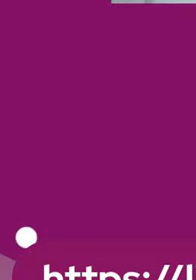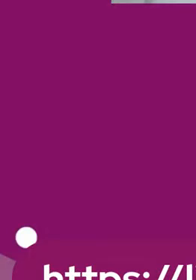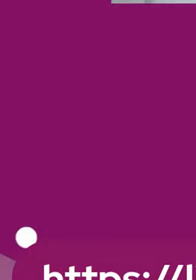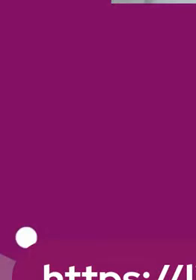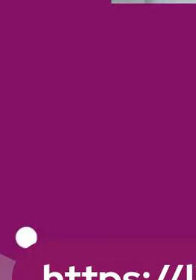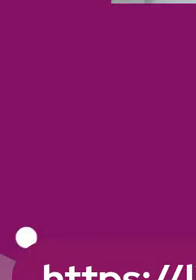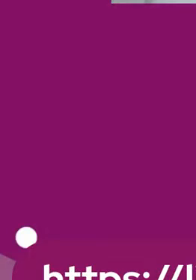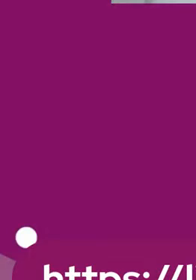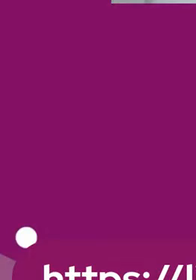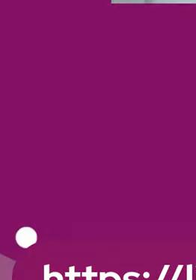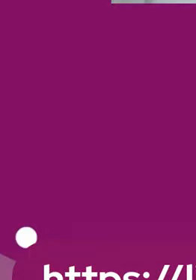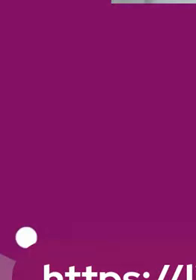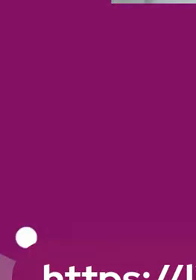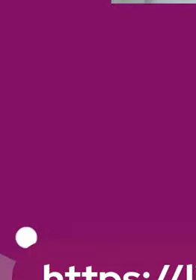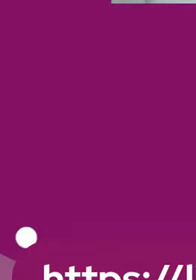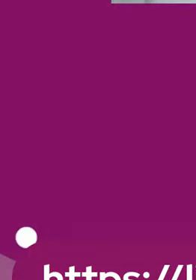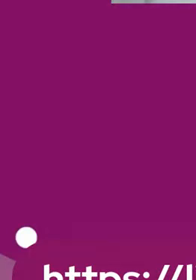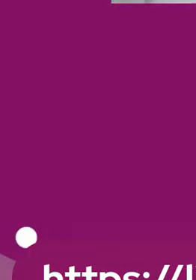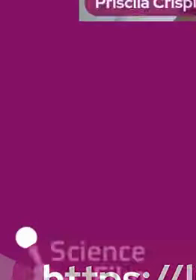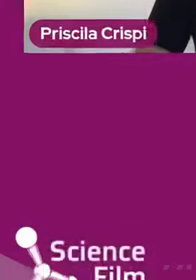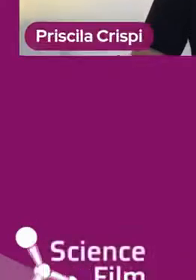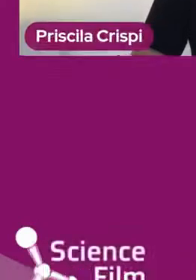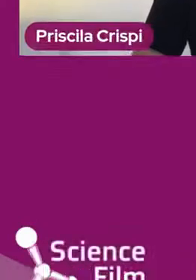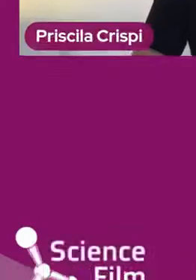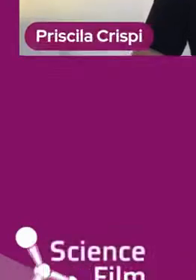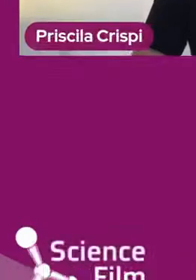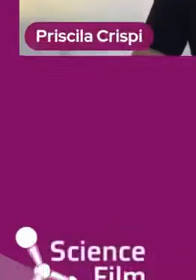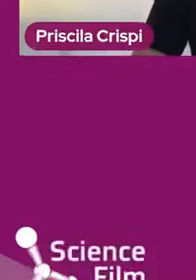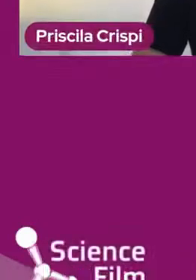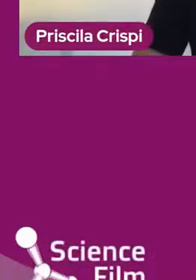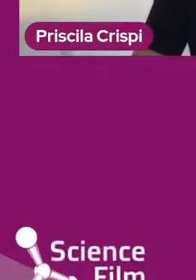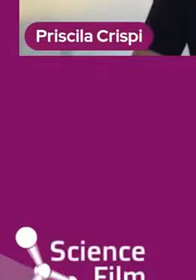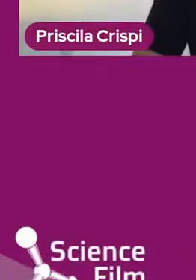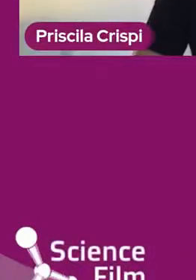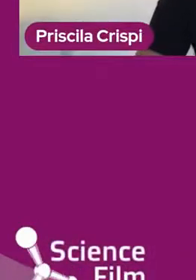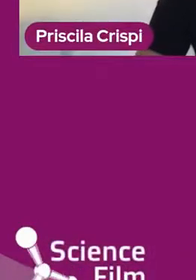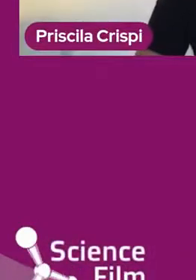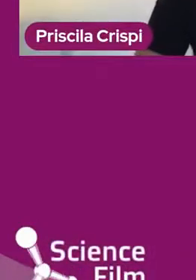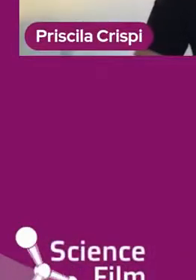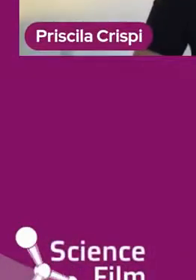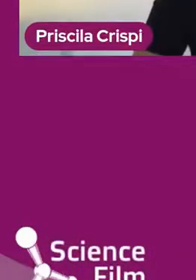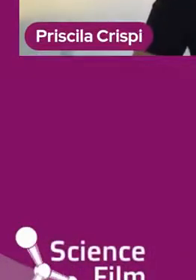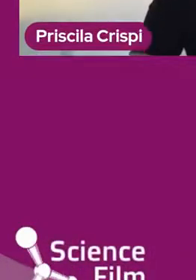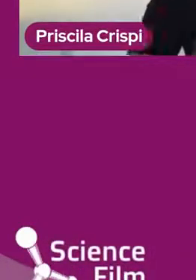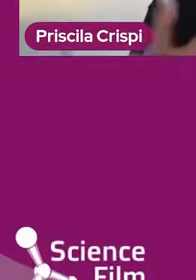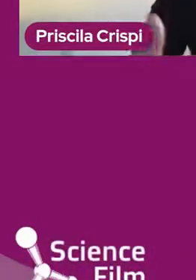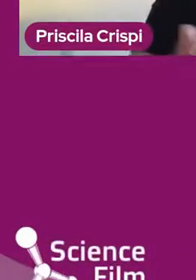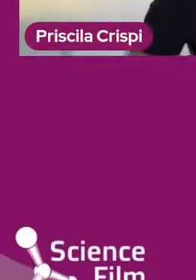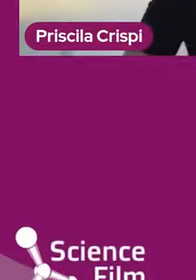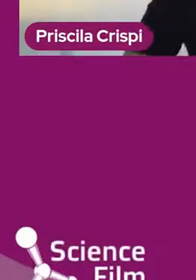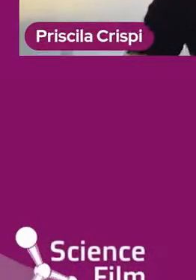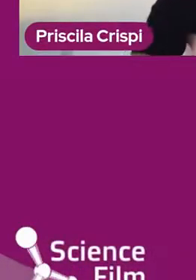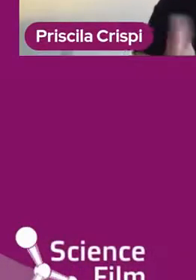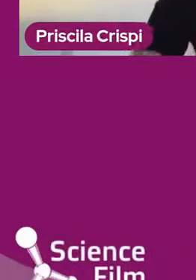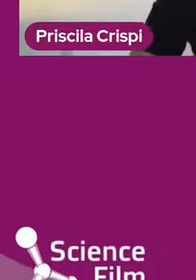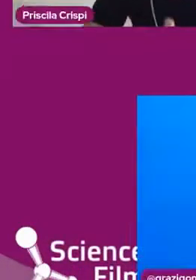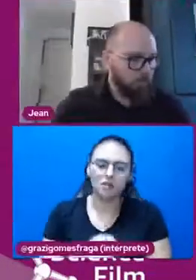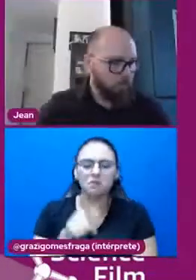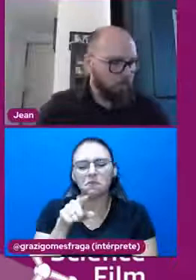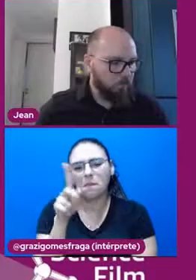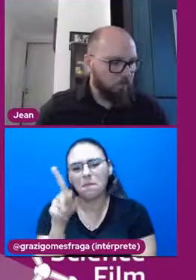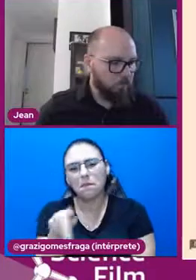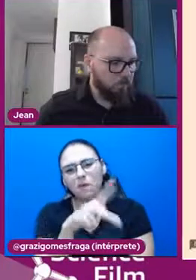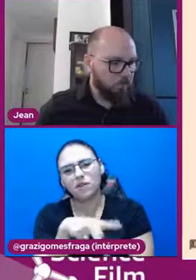nossos conteúdos disponibilizados. E esse daqui é o formulário de inscrição. Então, você professor, você